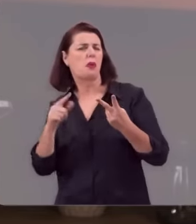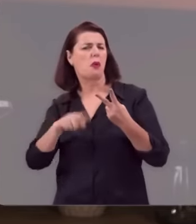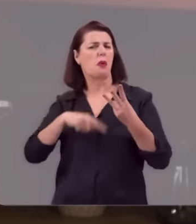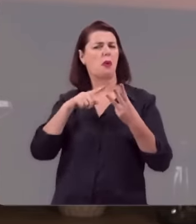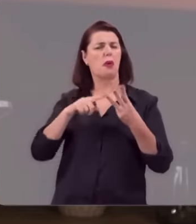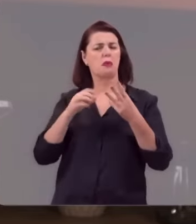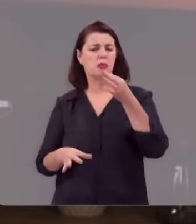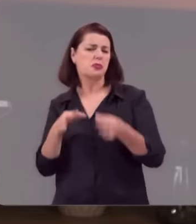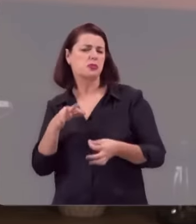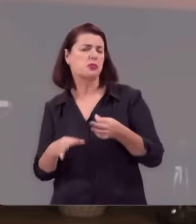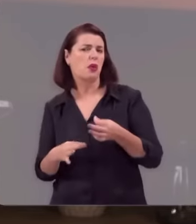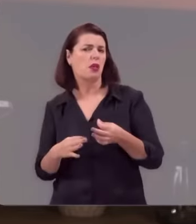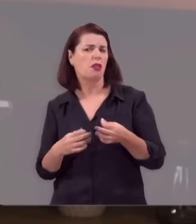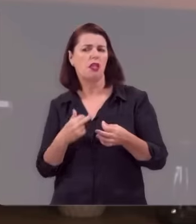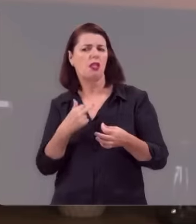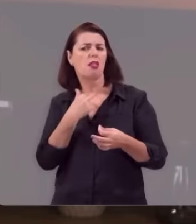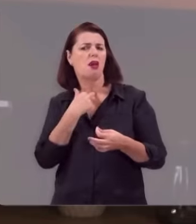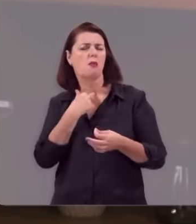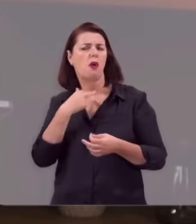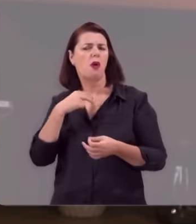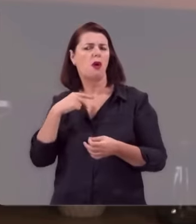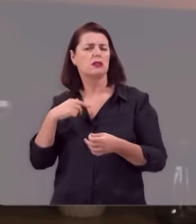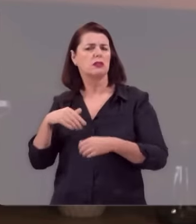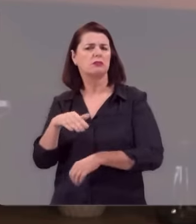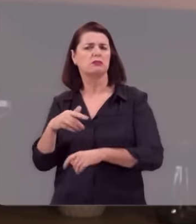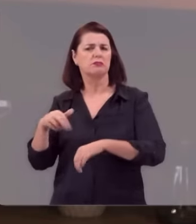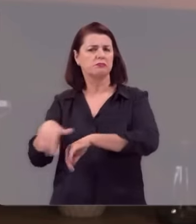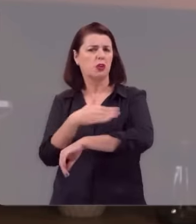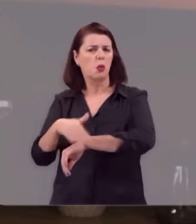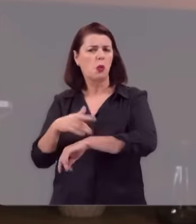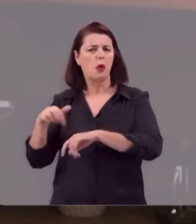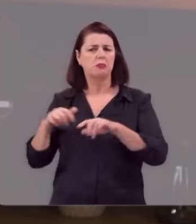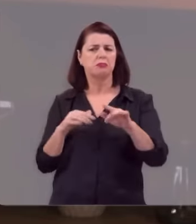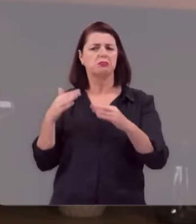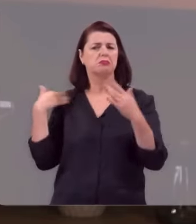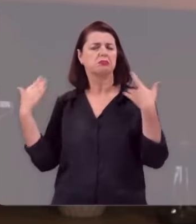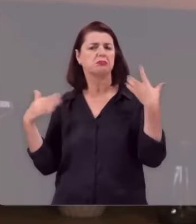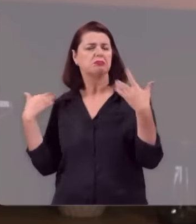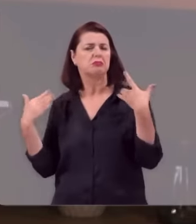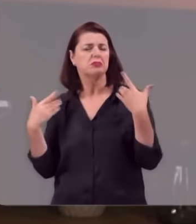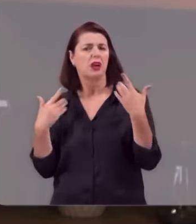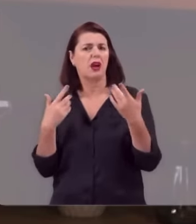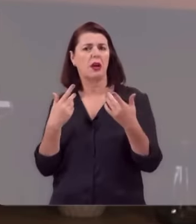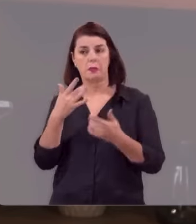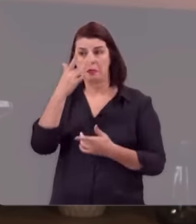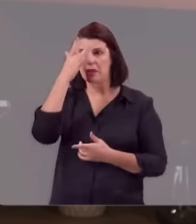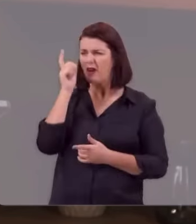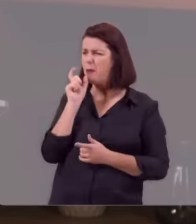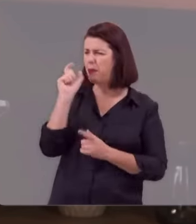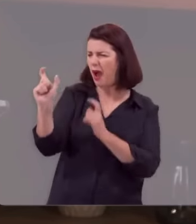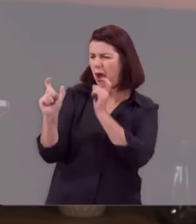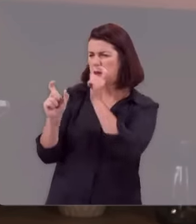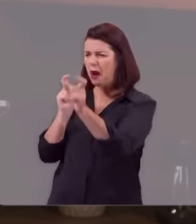mesmo no cenário jurídico, que não podem andar na rua sem serem enxovalhadas.